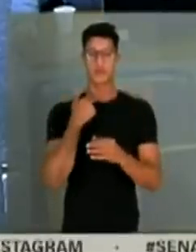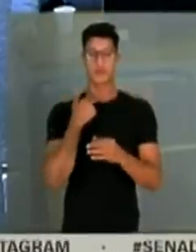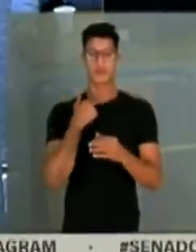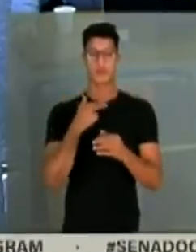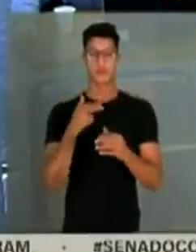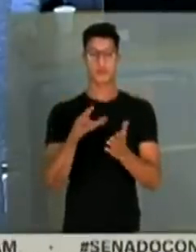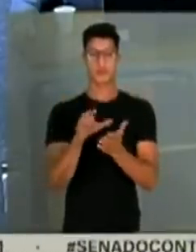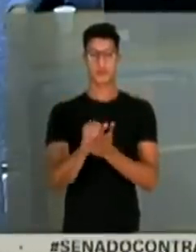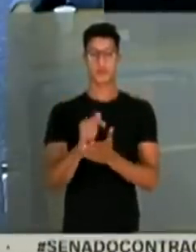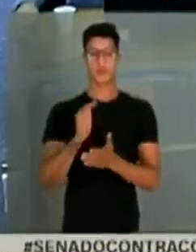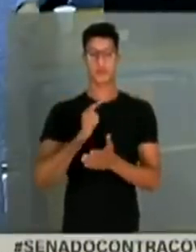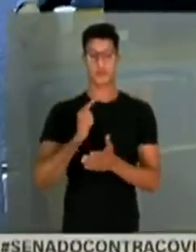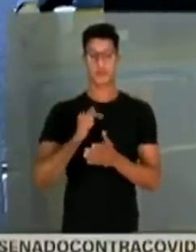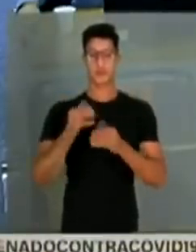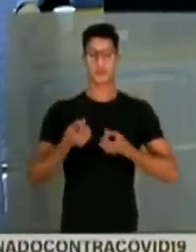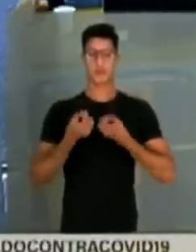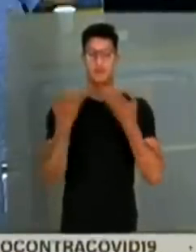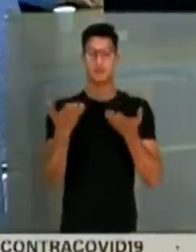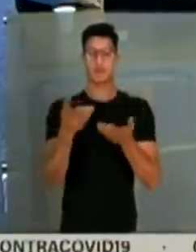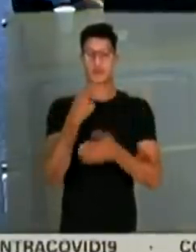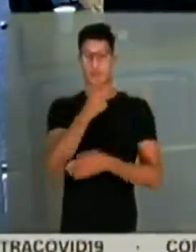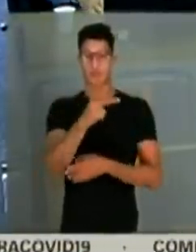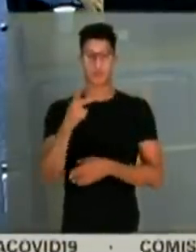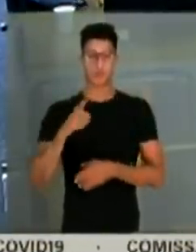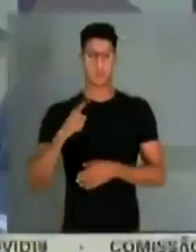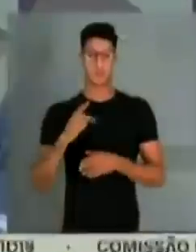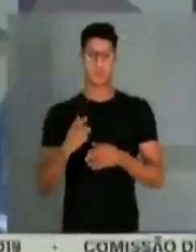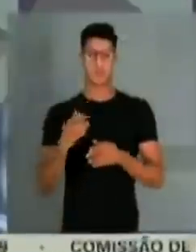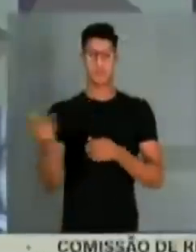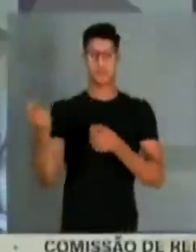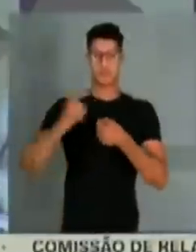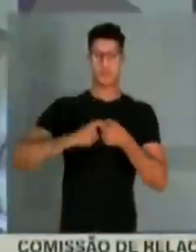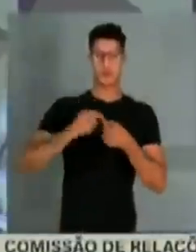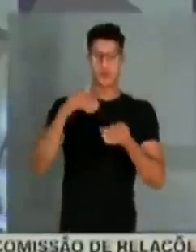Registrado a manifestação de vossa excelência e o voto contrário de vossa excelência. Obrigado. Obrigado.